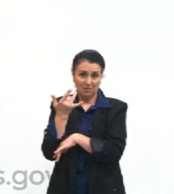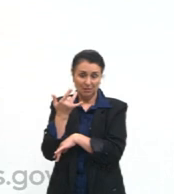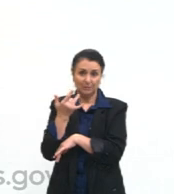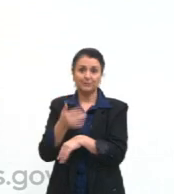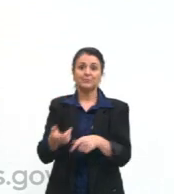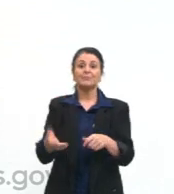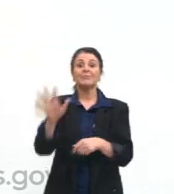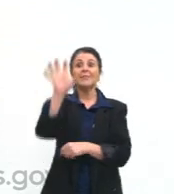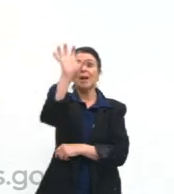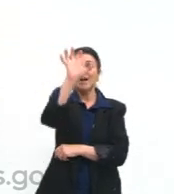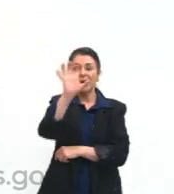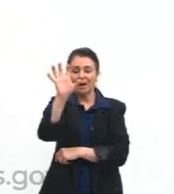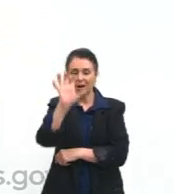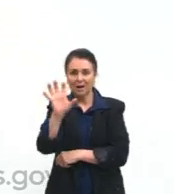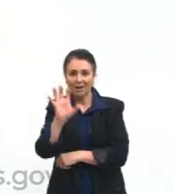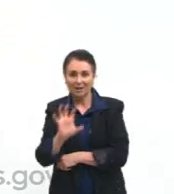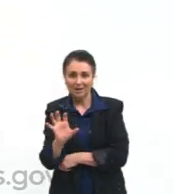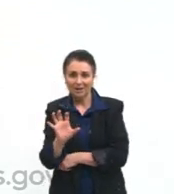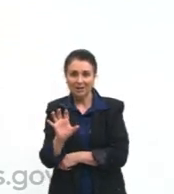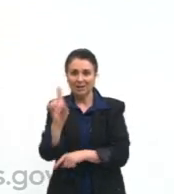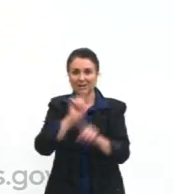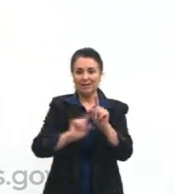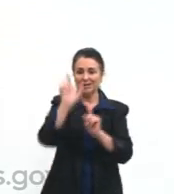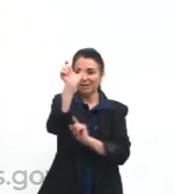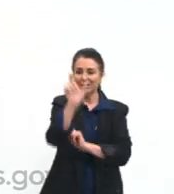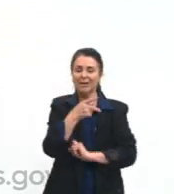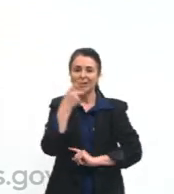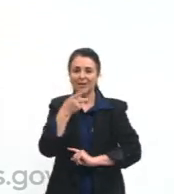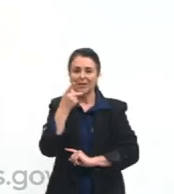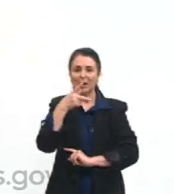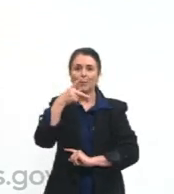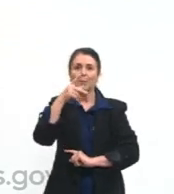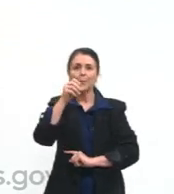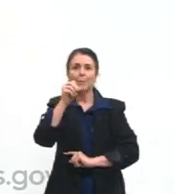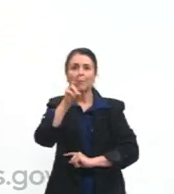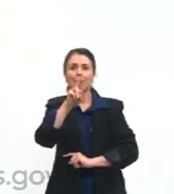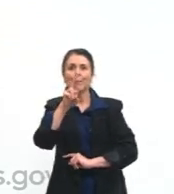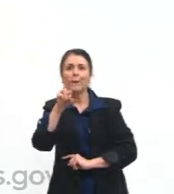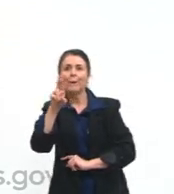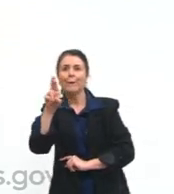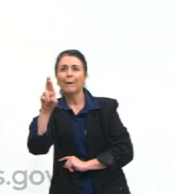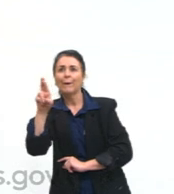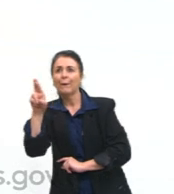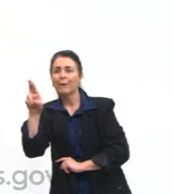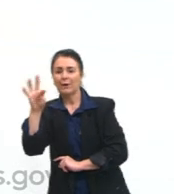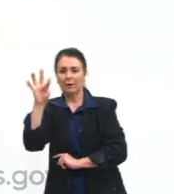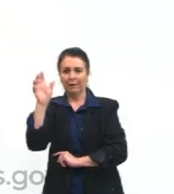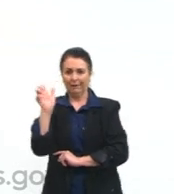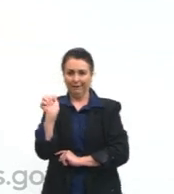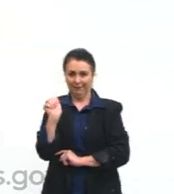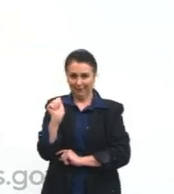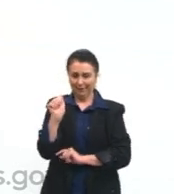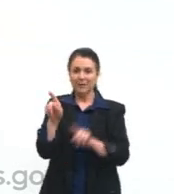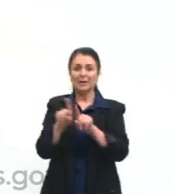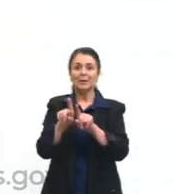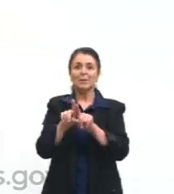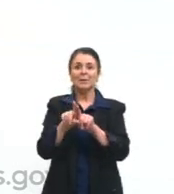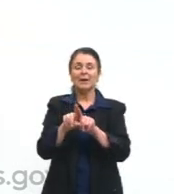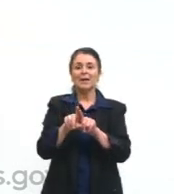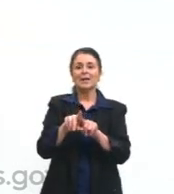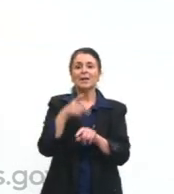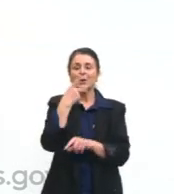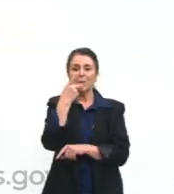região. As pessoas que falam o porta ou o-chiado do carioca, o dois,